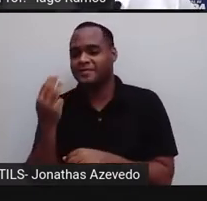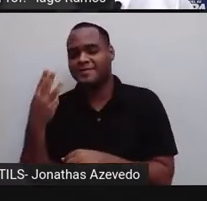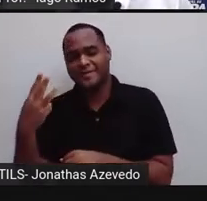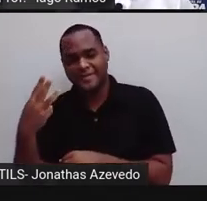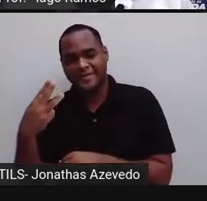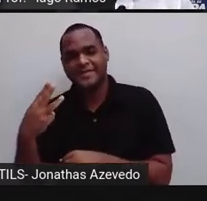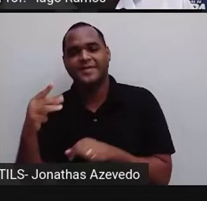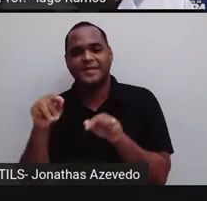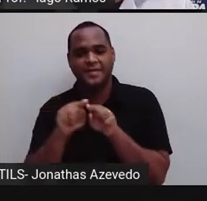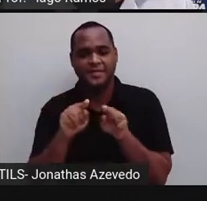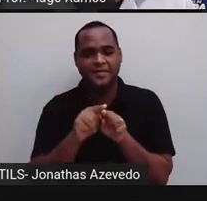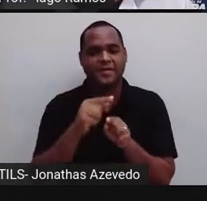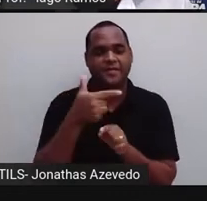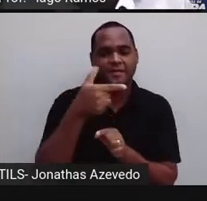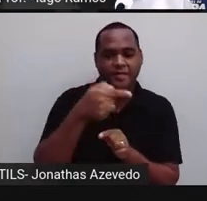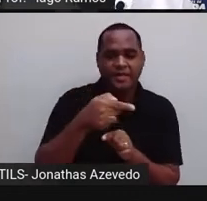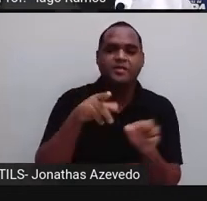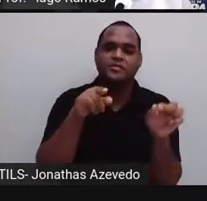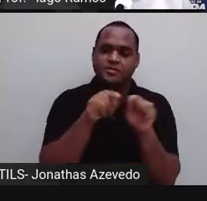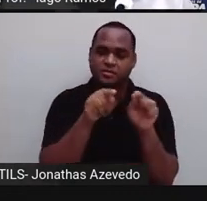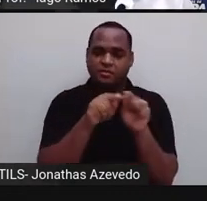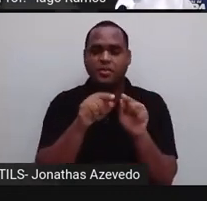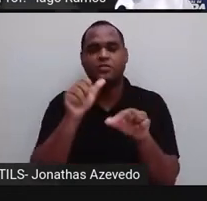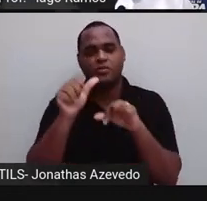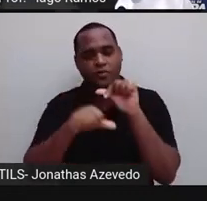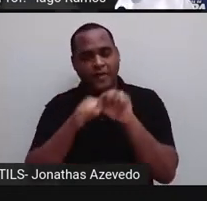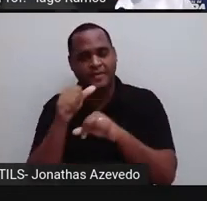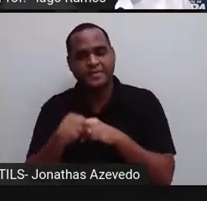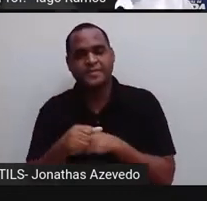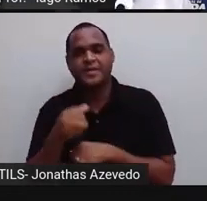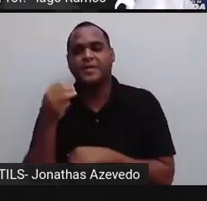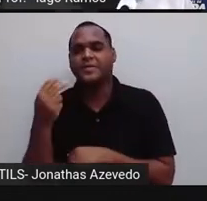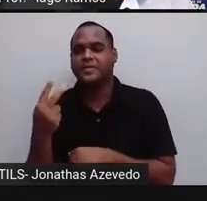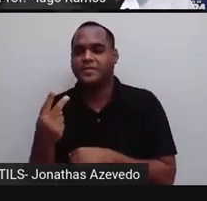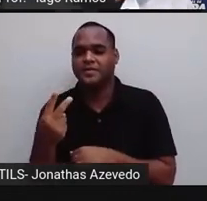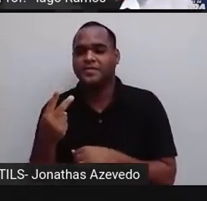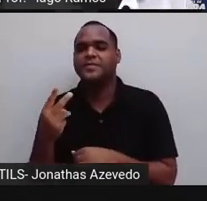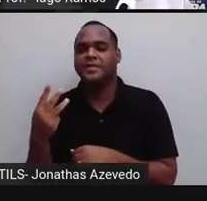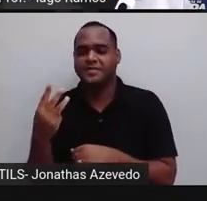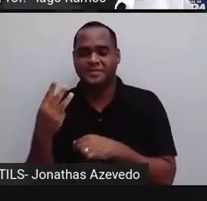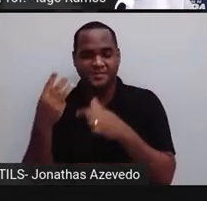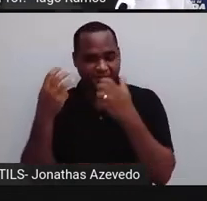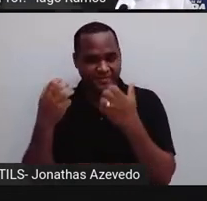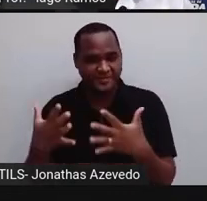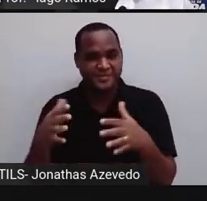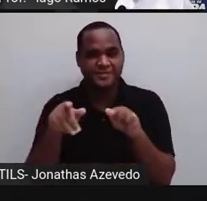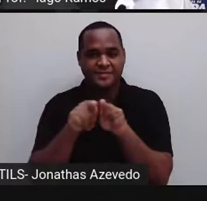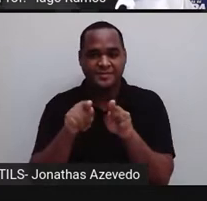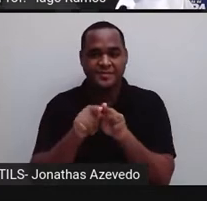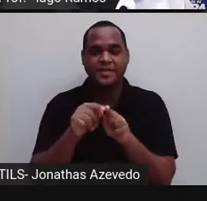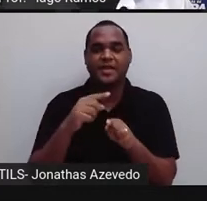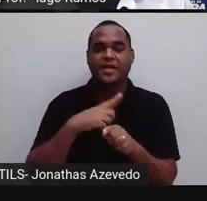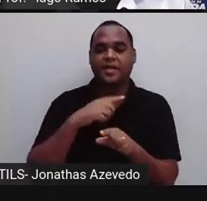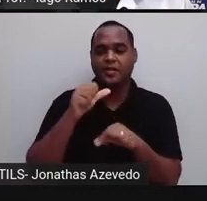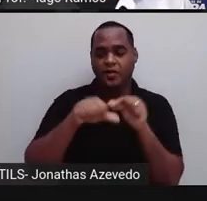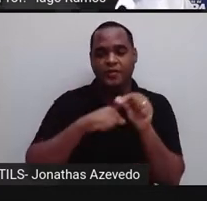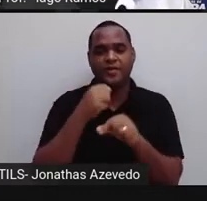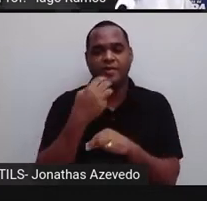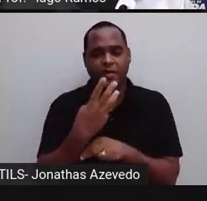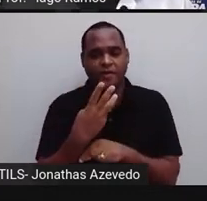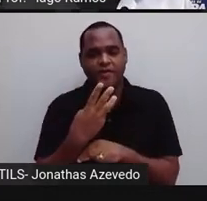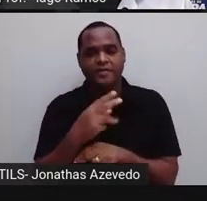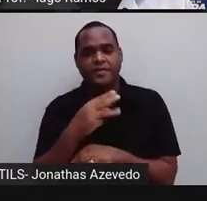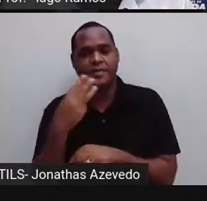81 ainda dá para dividir por 3, que vai dar 27. 27 vai dividir ainda por 3, que vai dar 9.